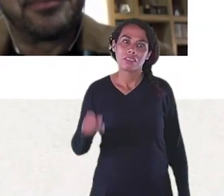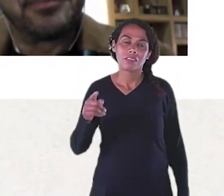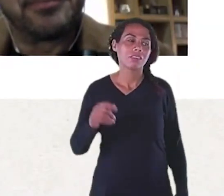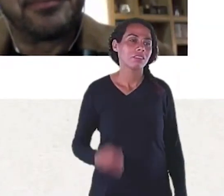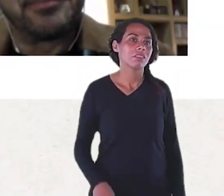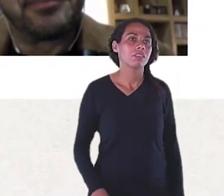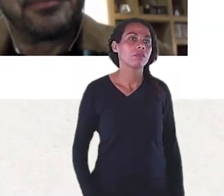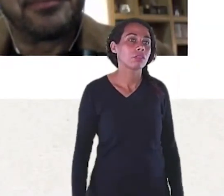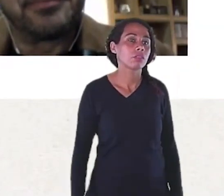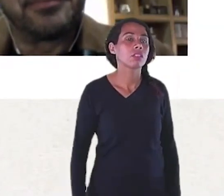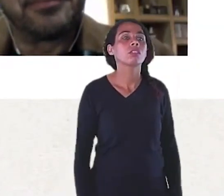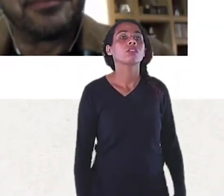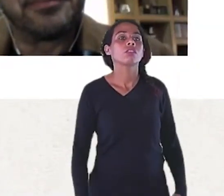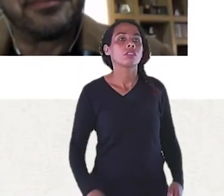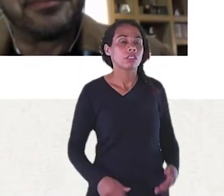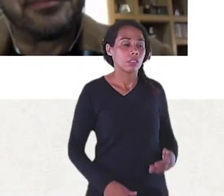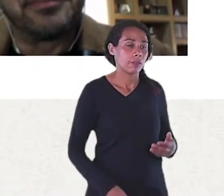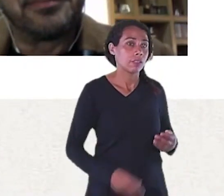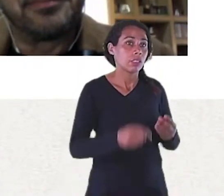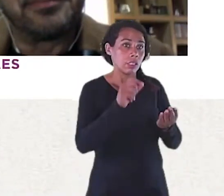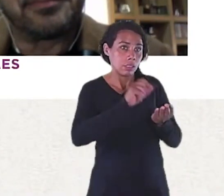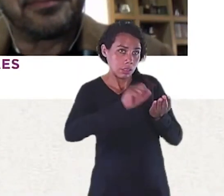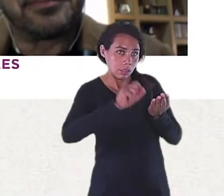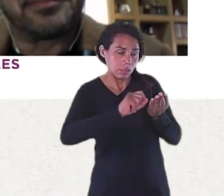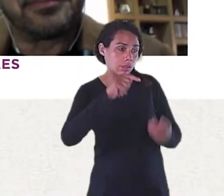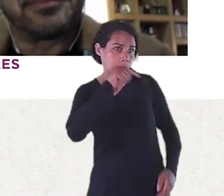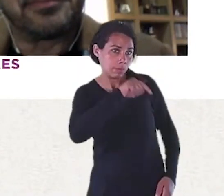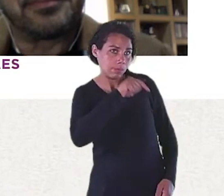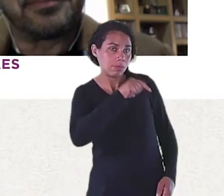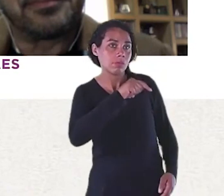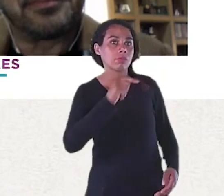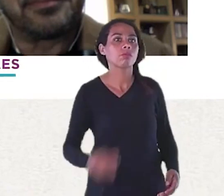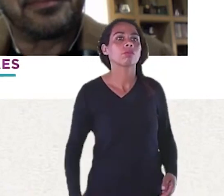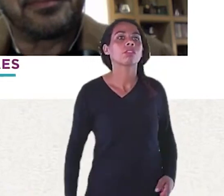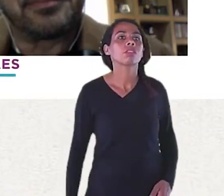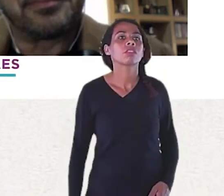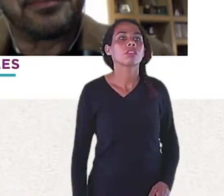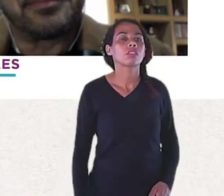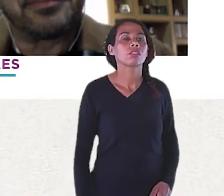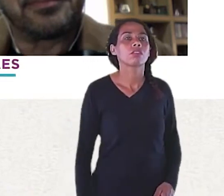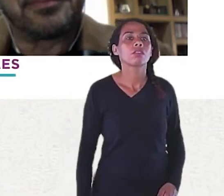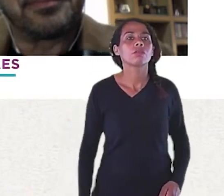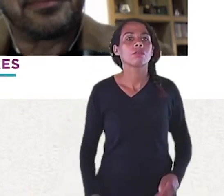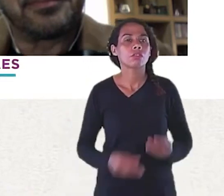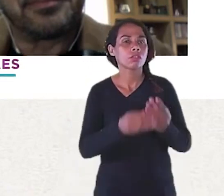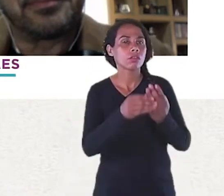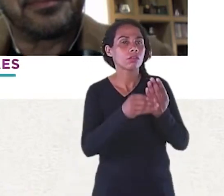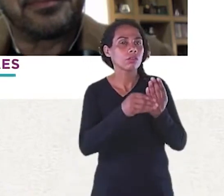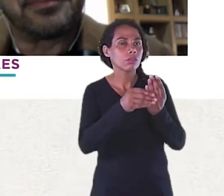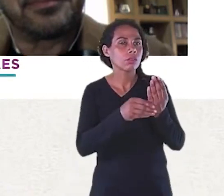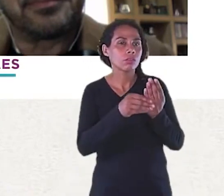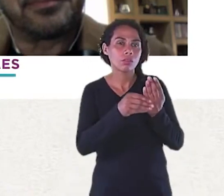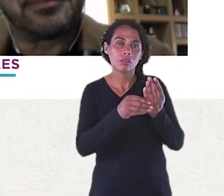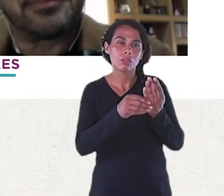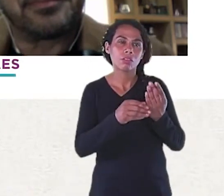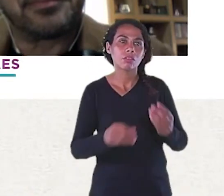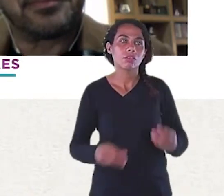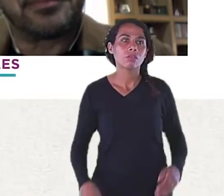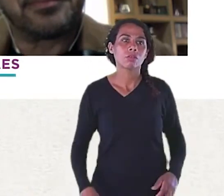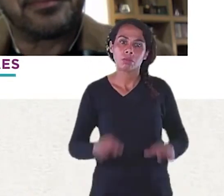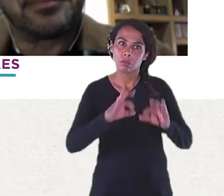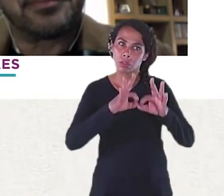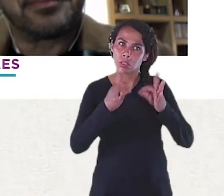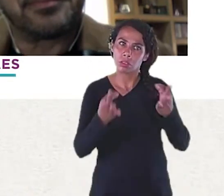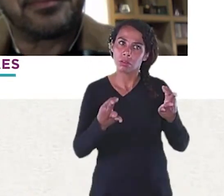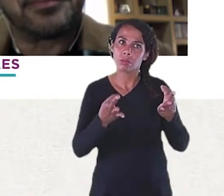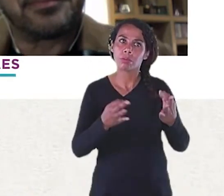design, um percurso narrativo. Pode parecer um livro técnico, mas não é. O